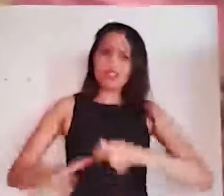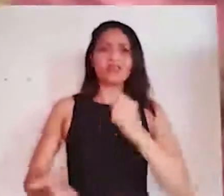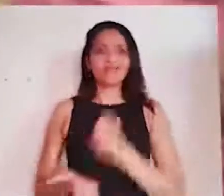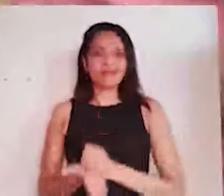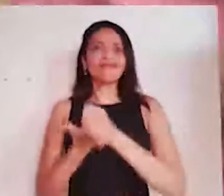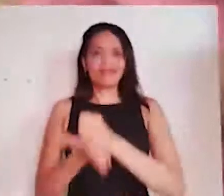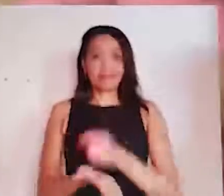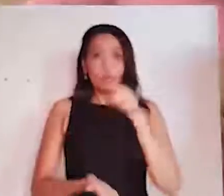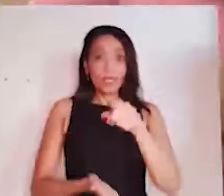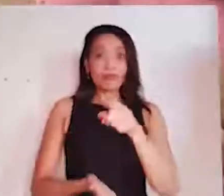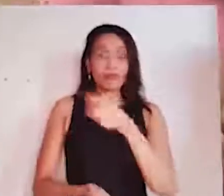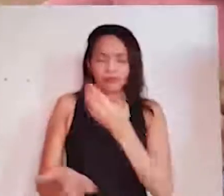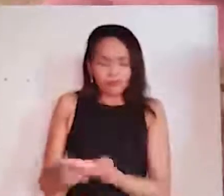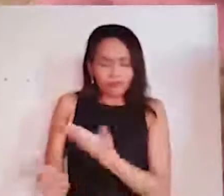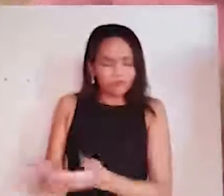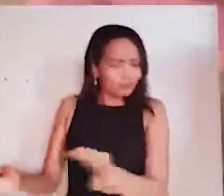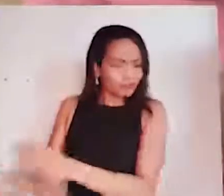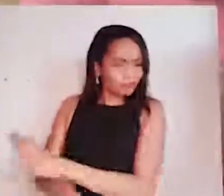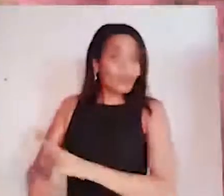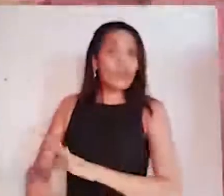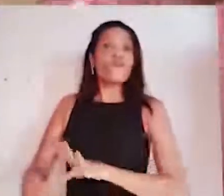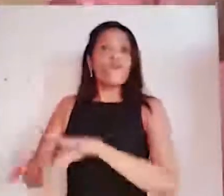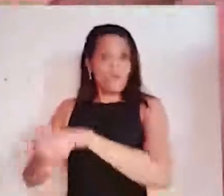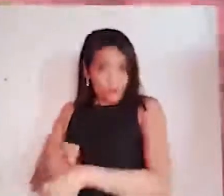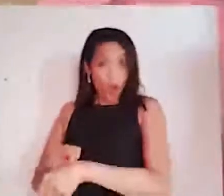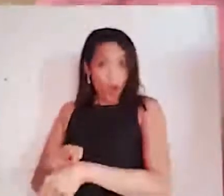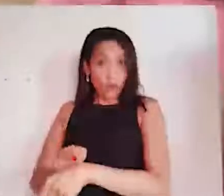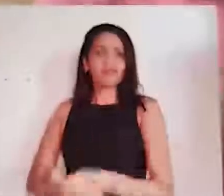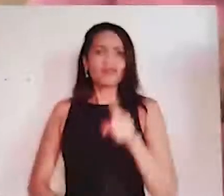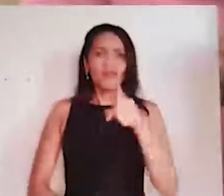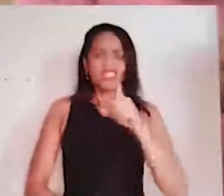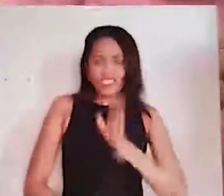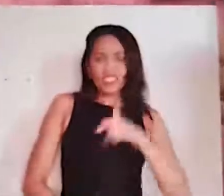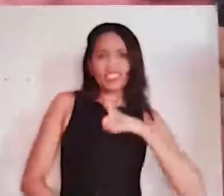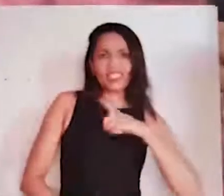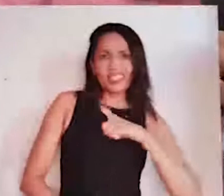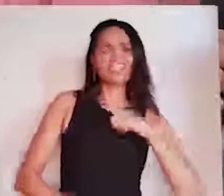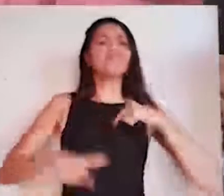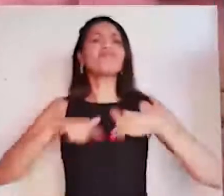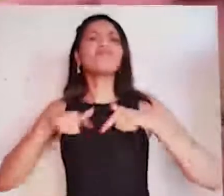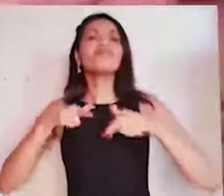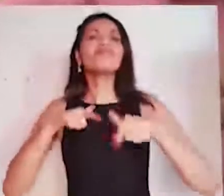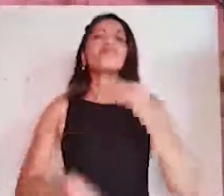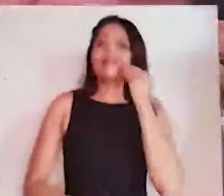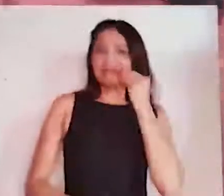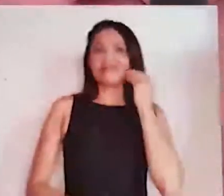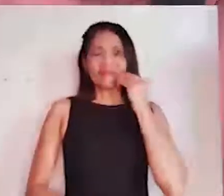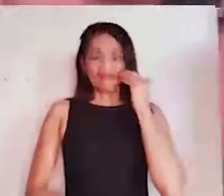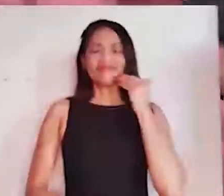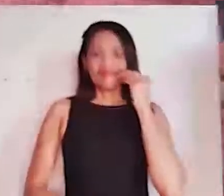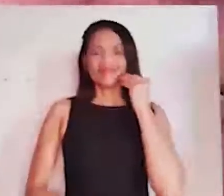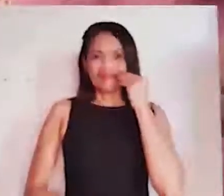nossos estudantes. Quando eles estiverem saindo do ensino fundamental, fazendo o ensino médio, a prefeitura vai garantir aquilo que o mercado de